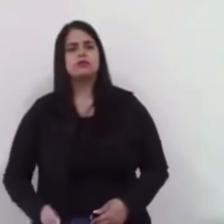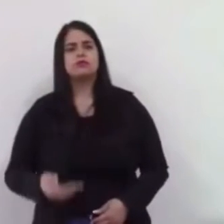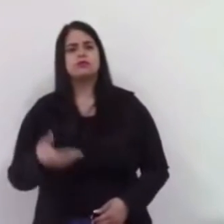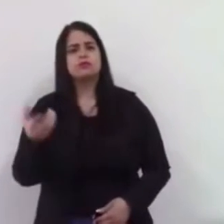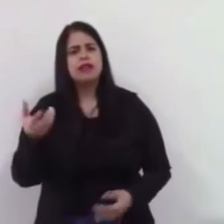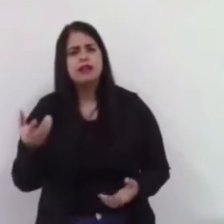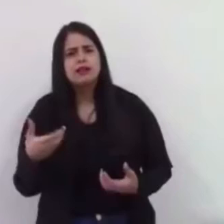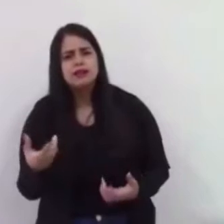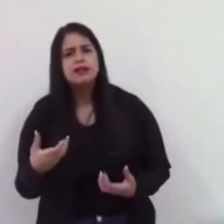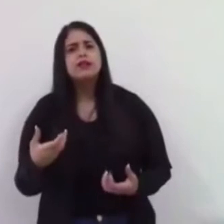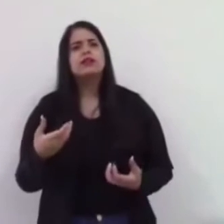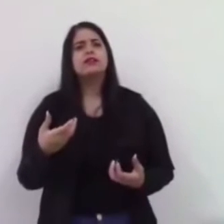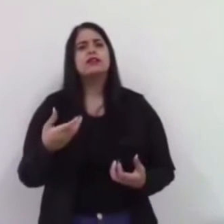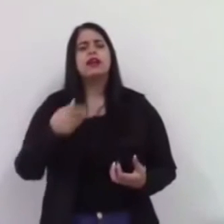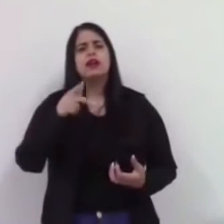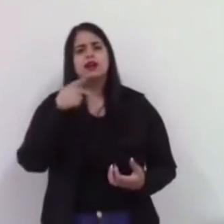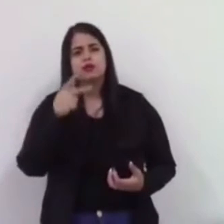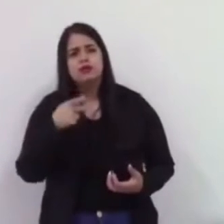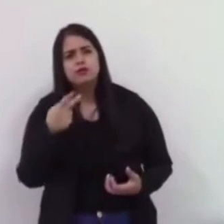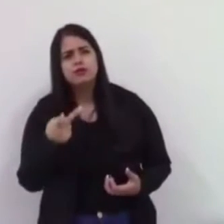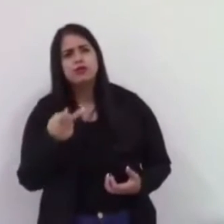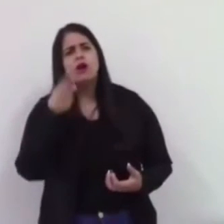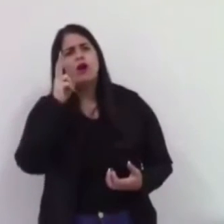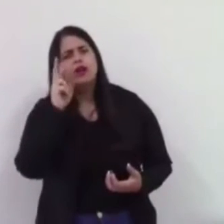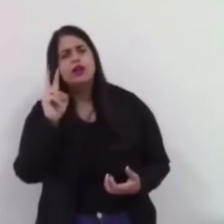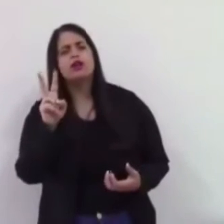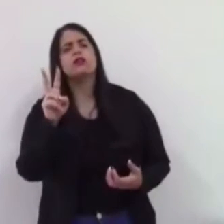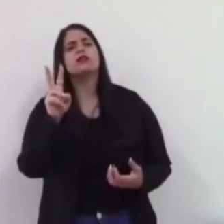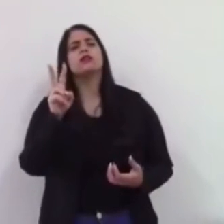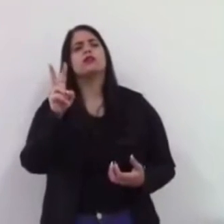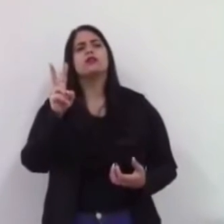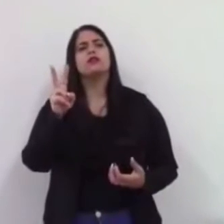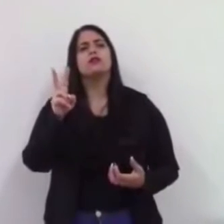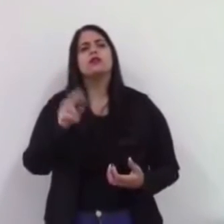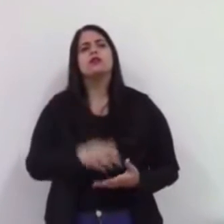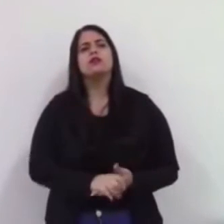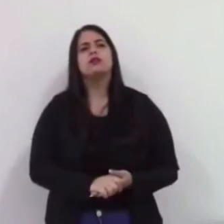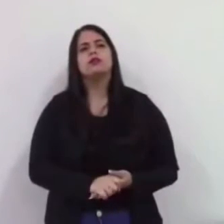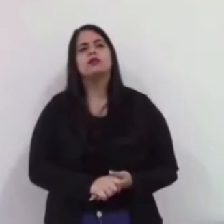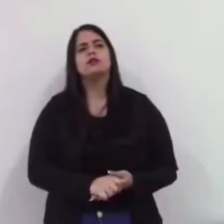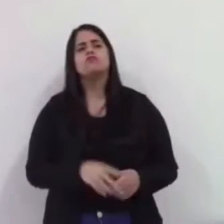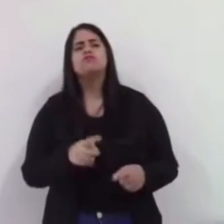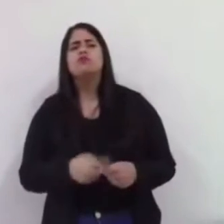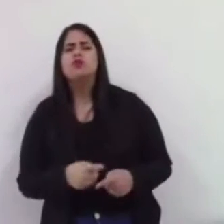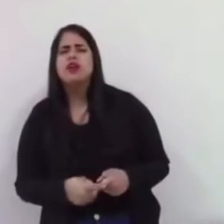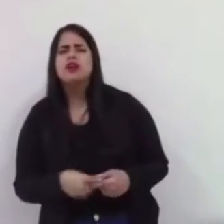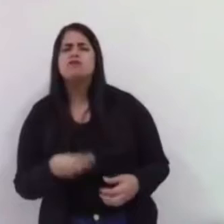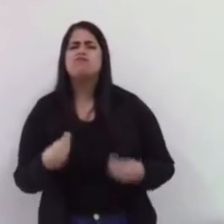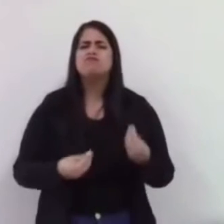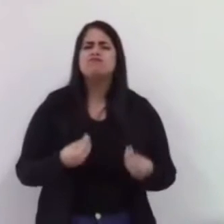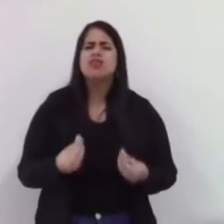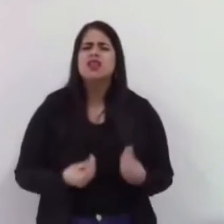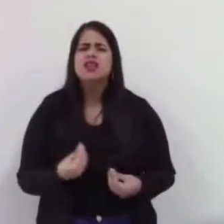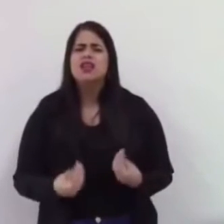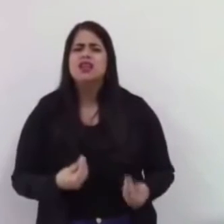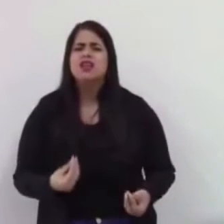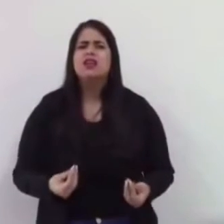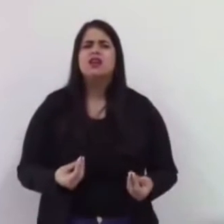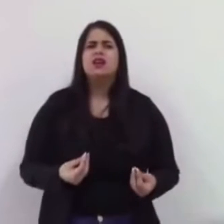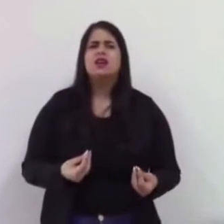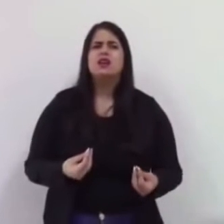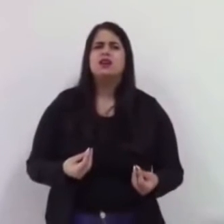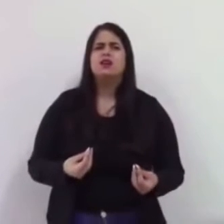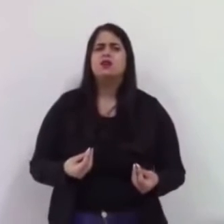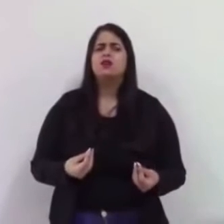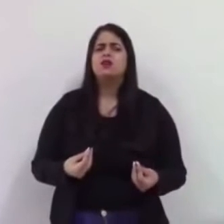vocês fossem lá, dar uma olhada sobre isso, porque como é que vai consertar a iluminação pública se o carro está